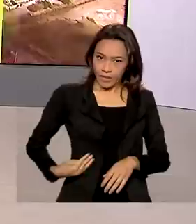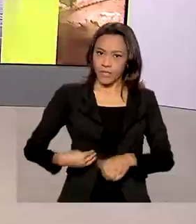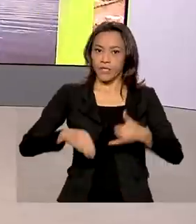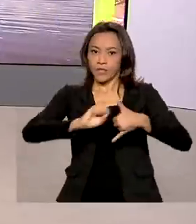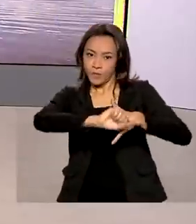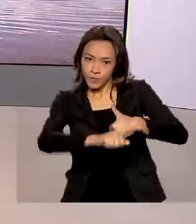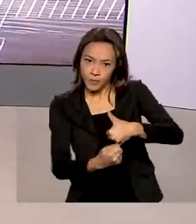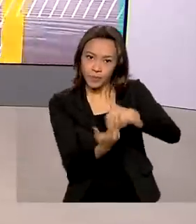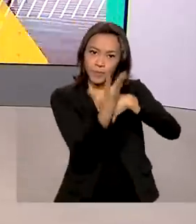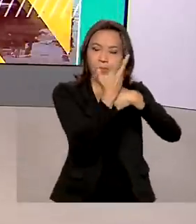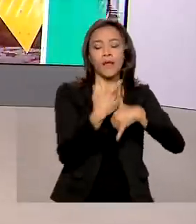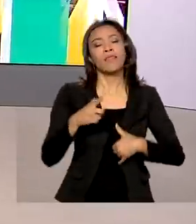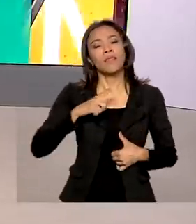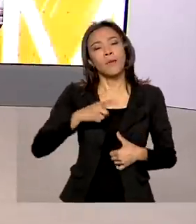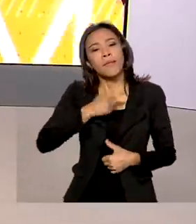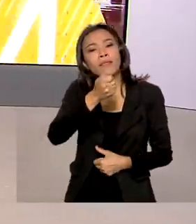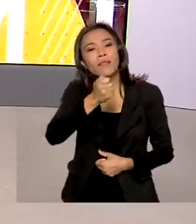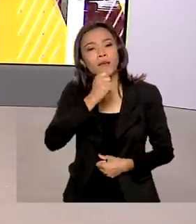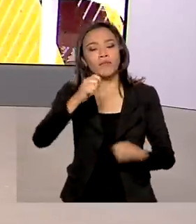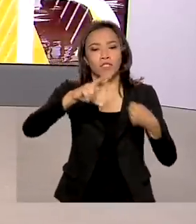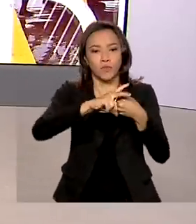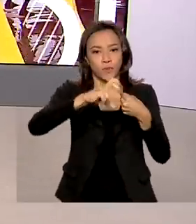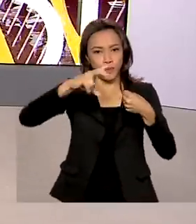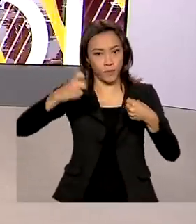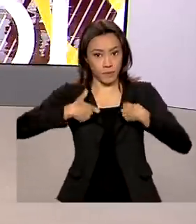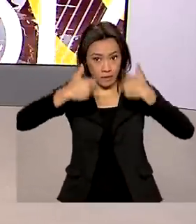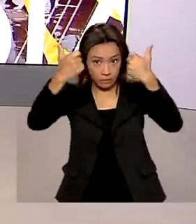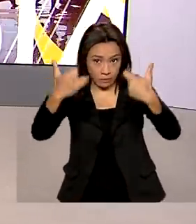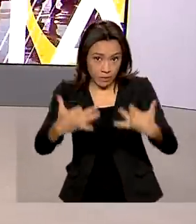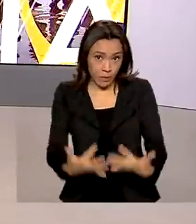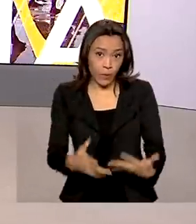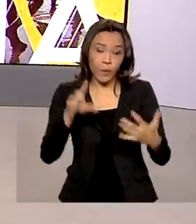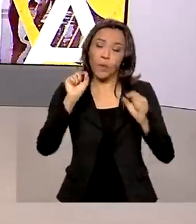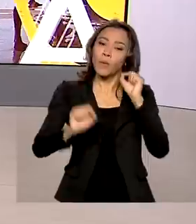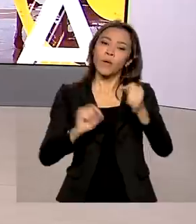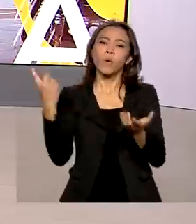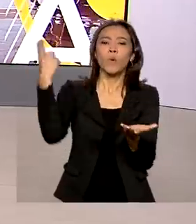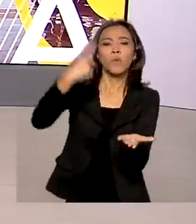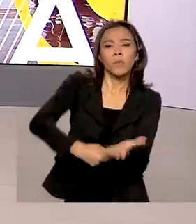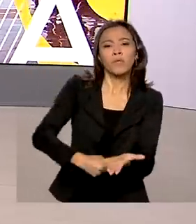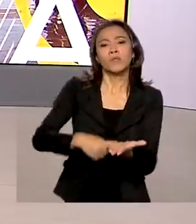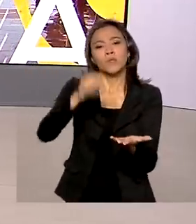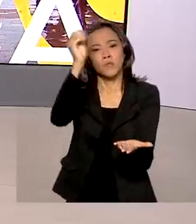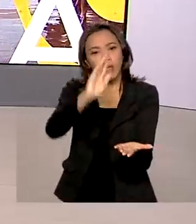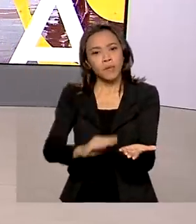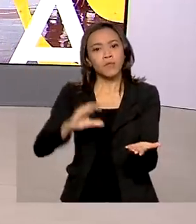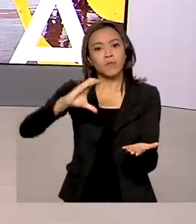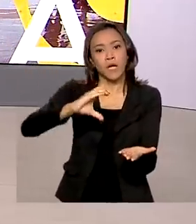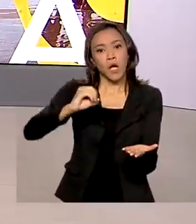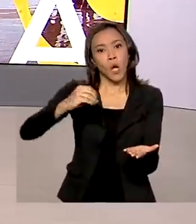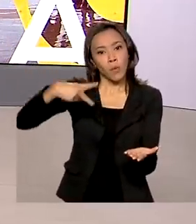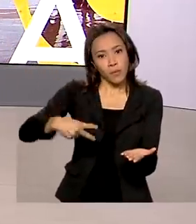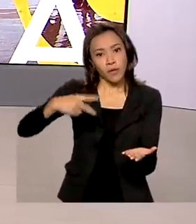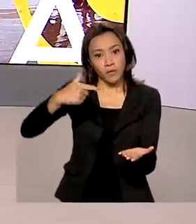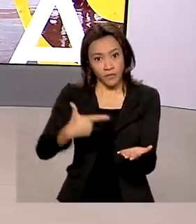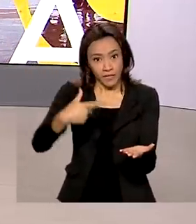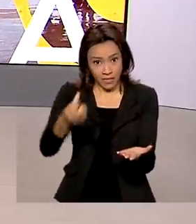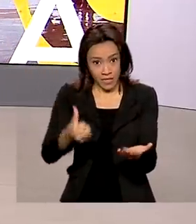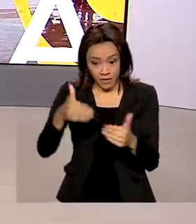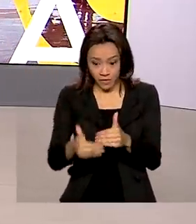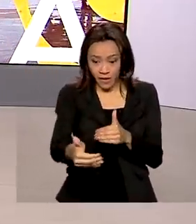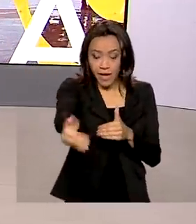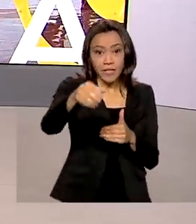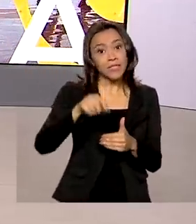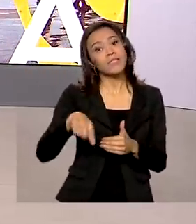programa de rádio A Voz do Brasil e destacou o papel do país na COP26, que começa na próxima segunda-feira, 1º de